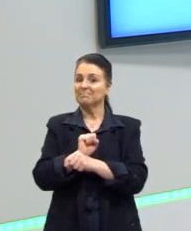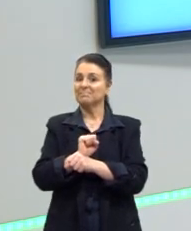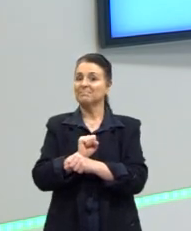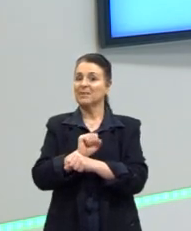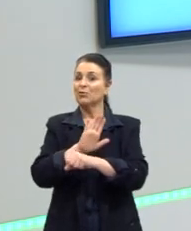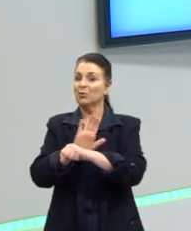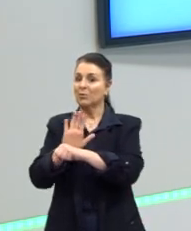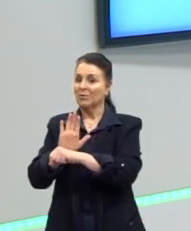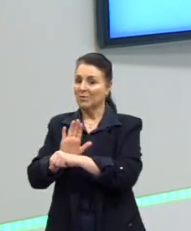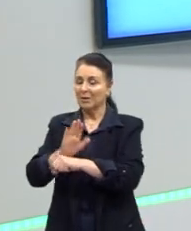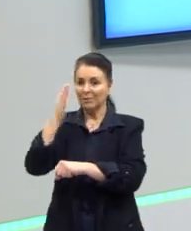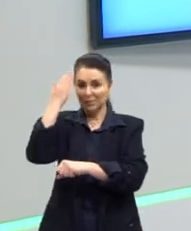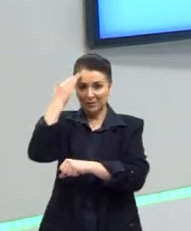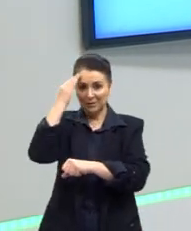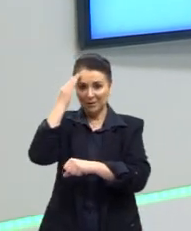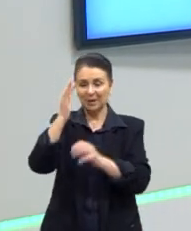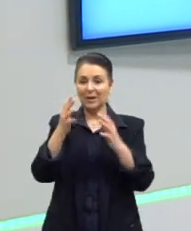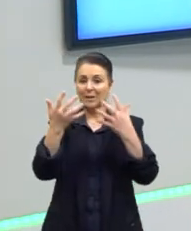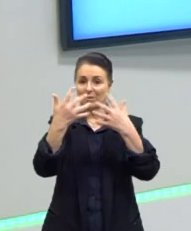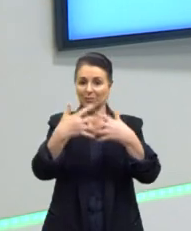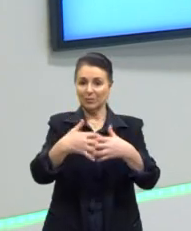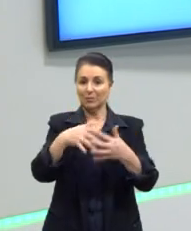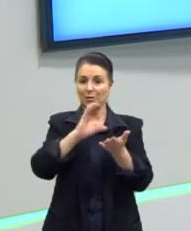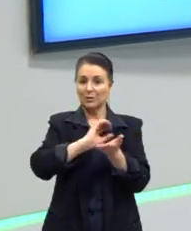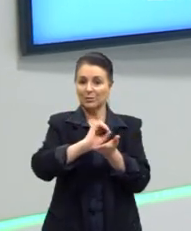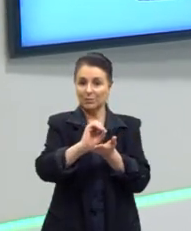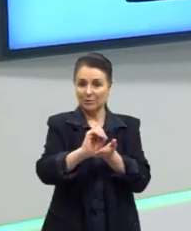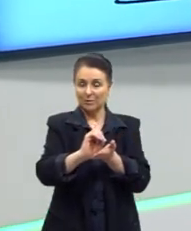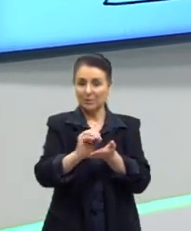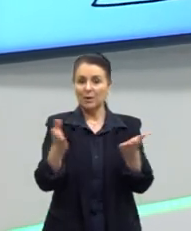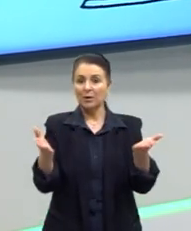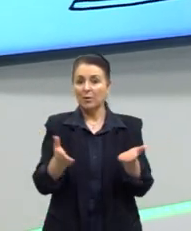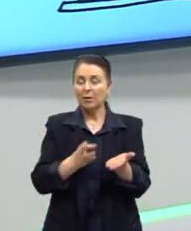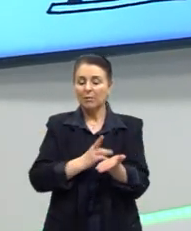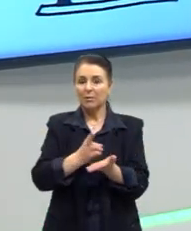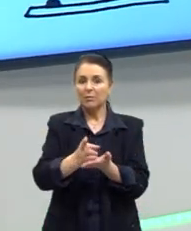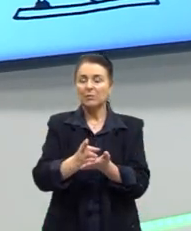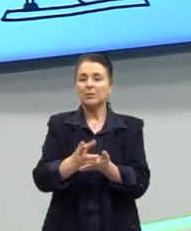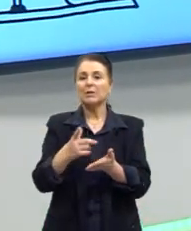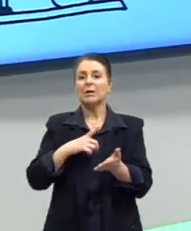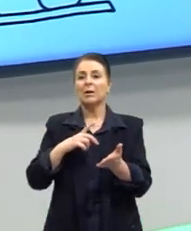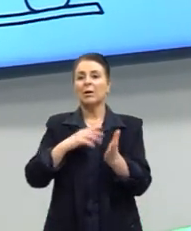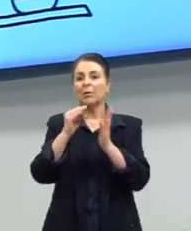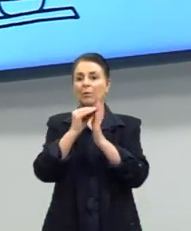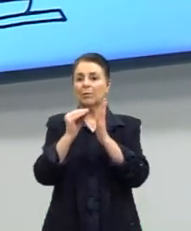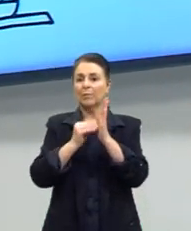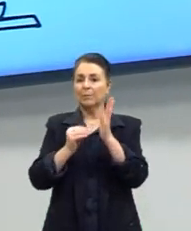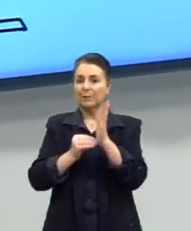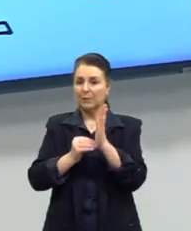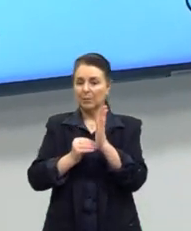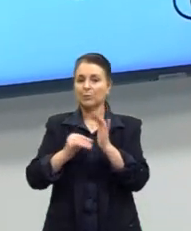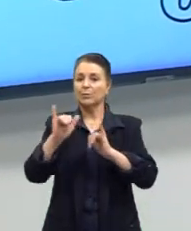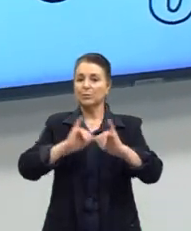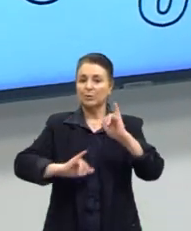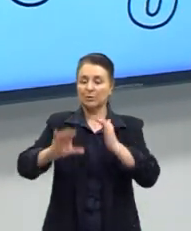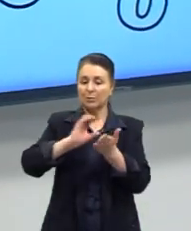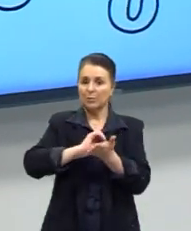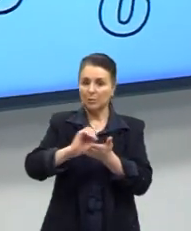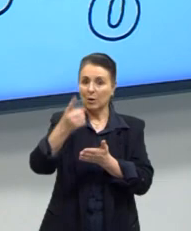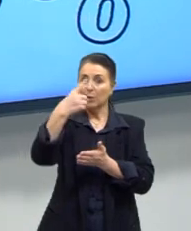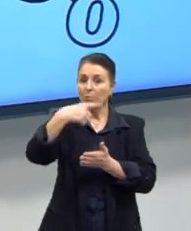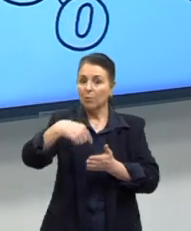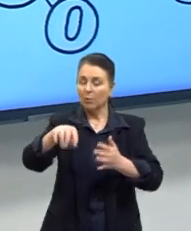entender todas as funções orgânicas. A partir de agora, a gente vai continuar o conteúdo de Química Orgânica, mas com outras funções.